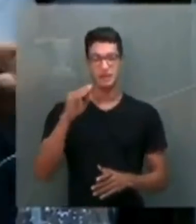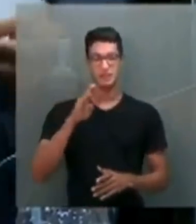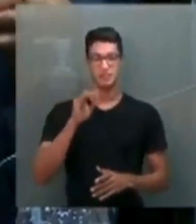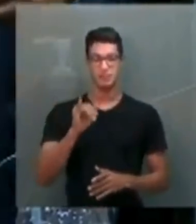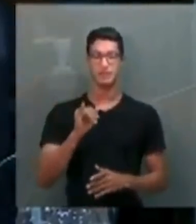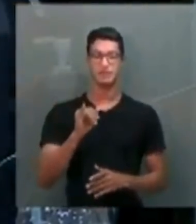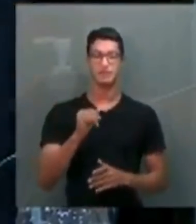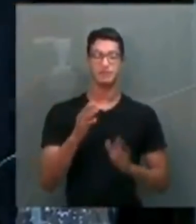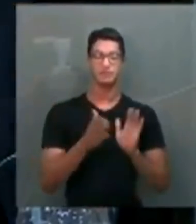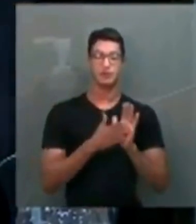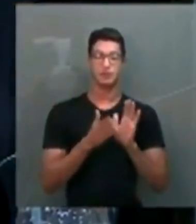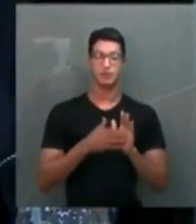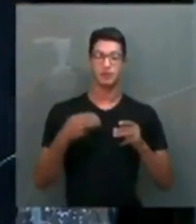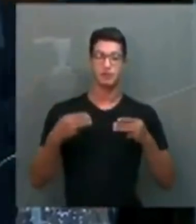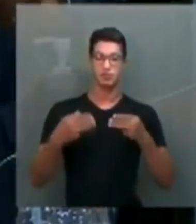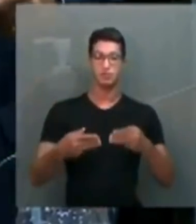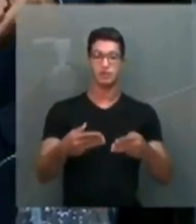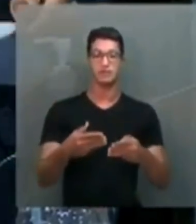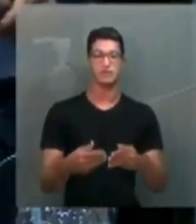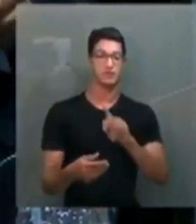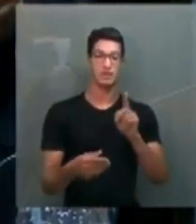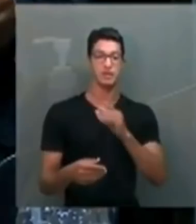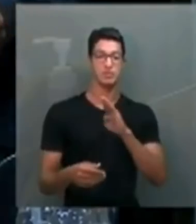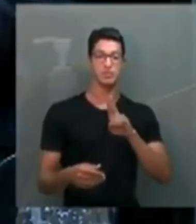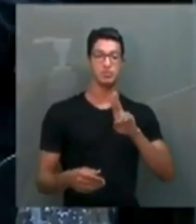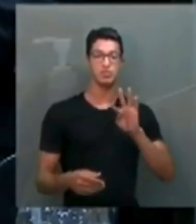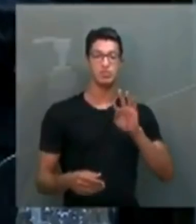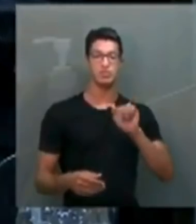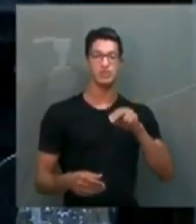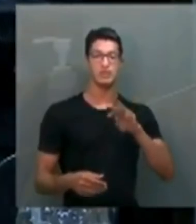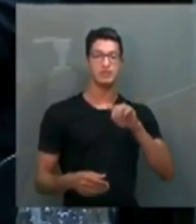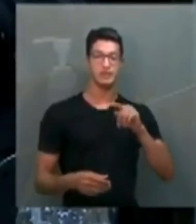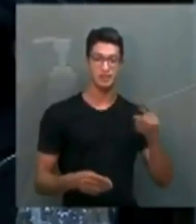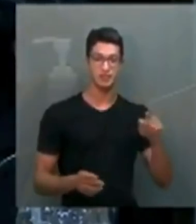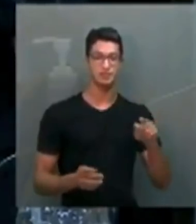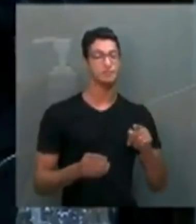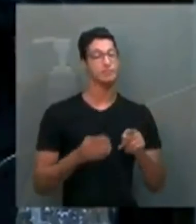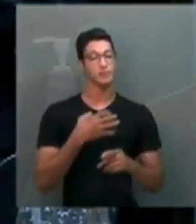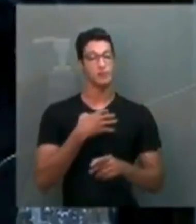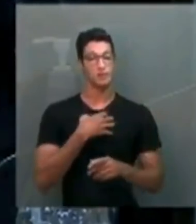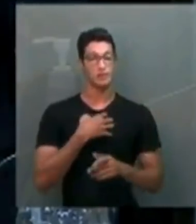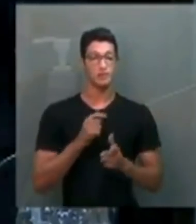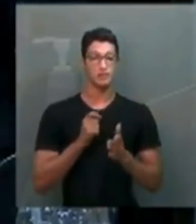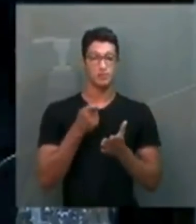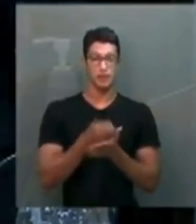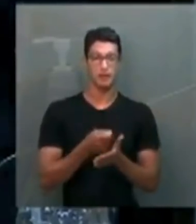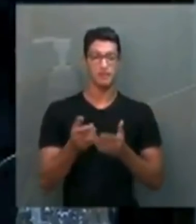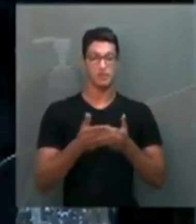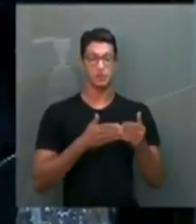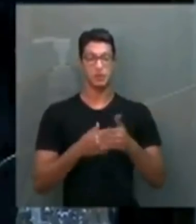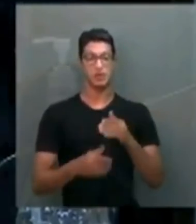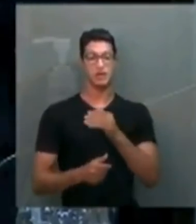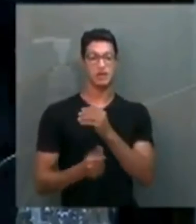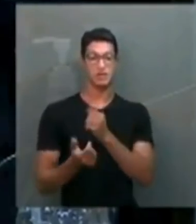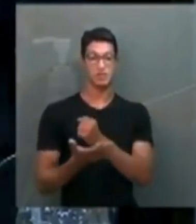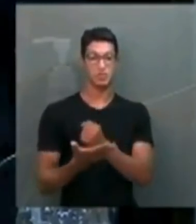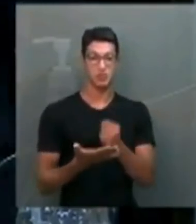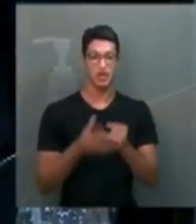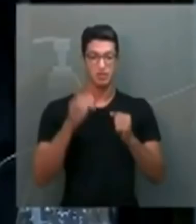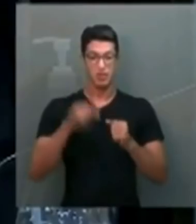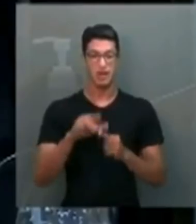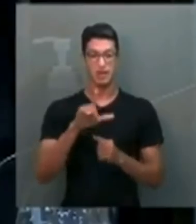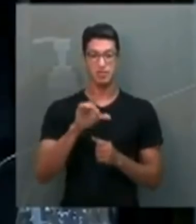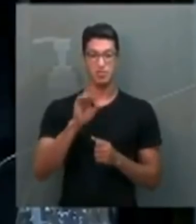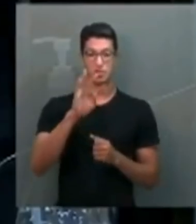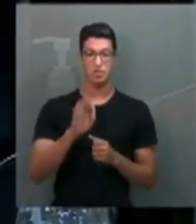por proposta do Ministério, não do Butantan. A forma de pagamento de qualquer contrato é por lote.